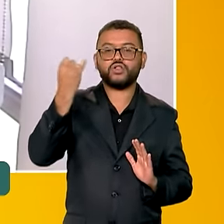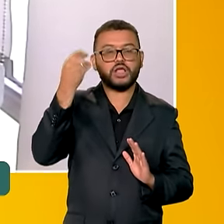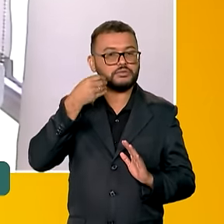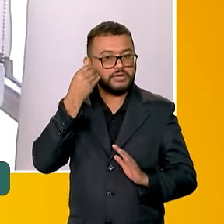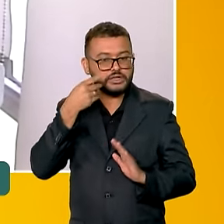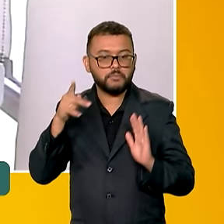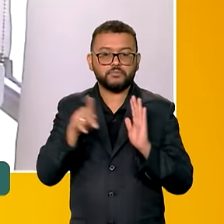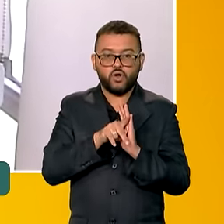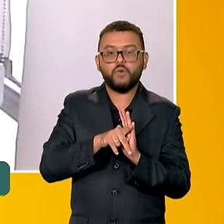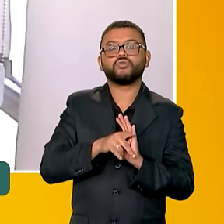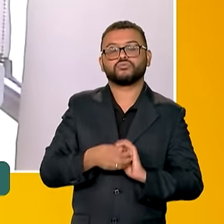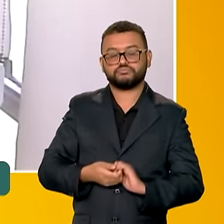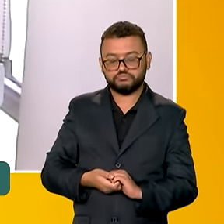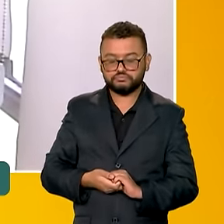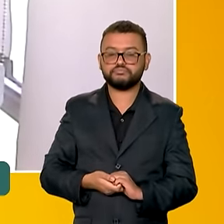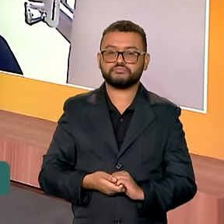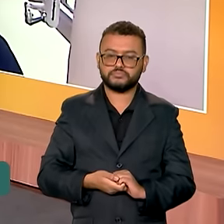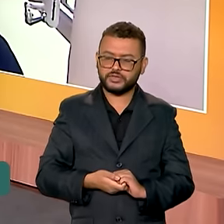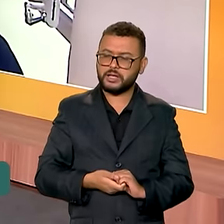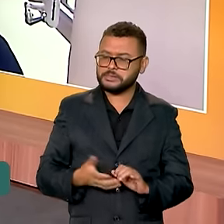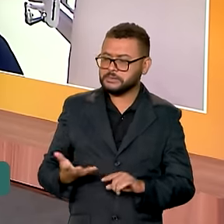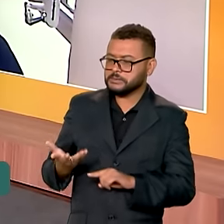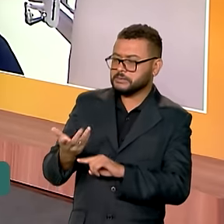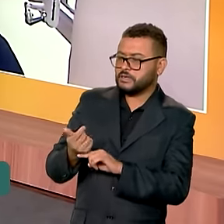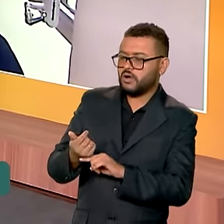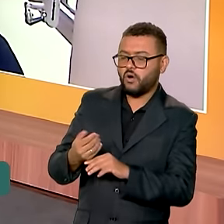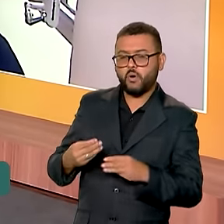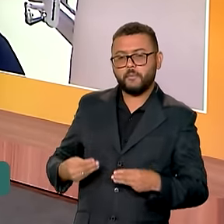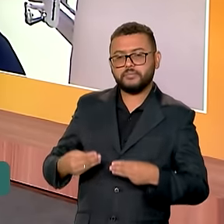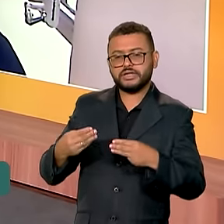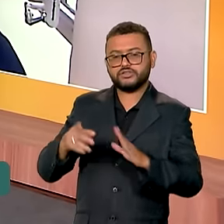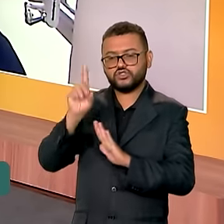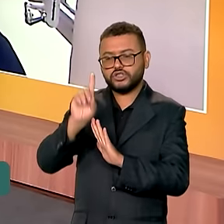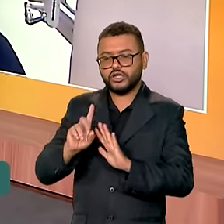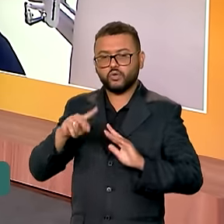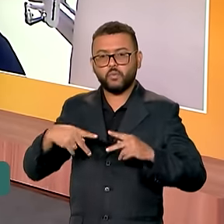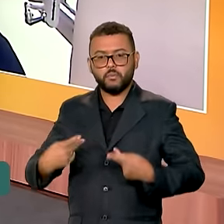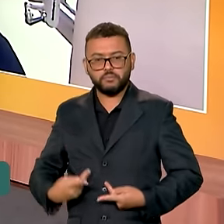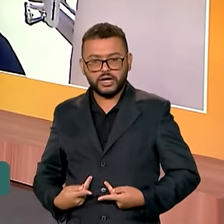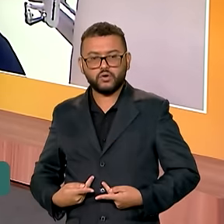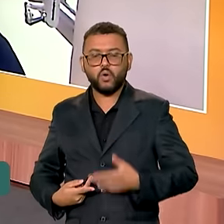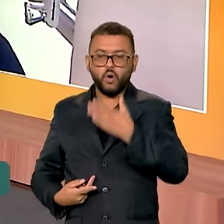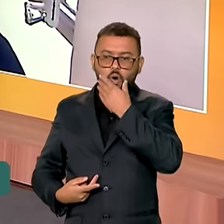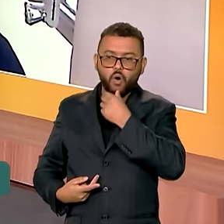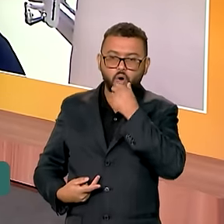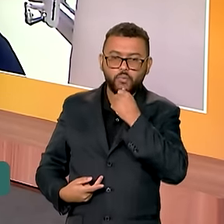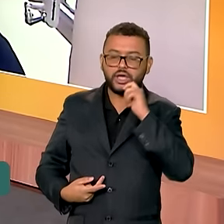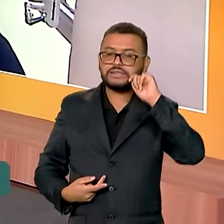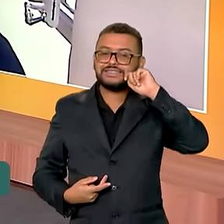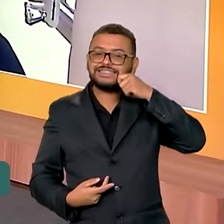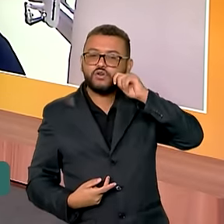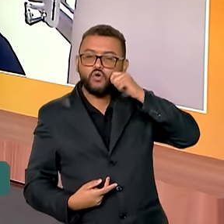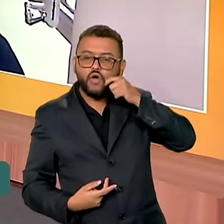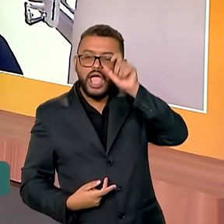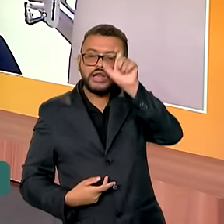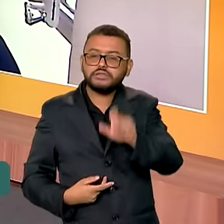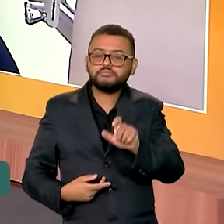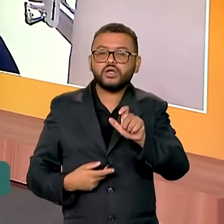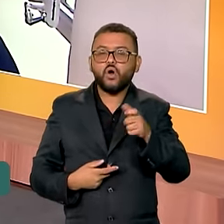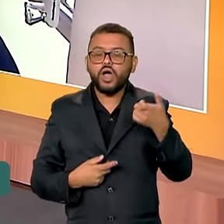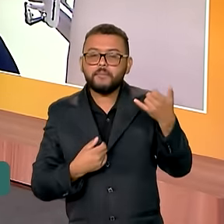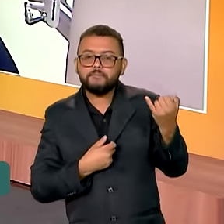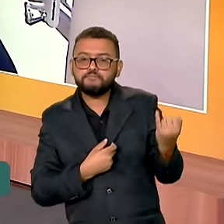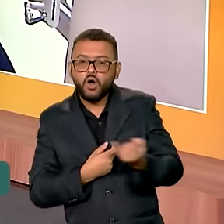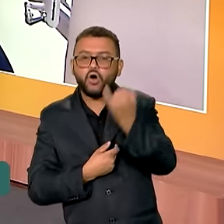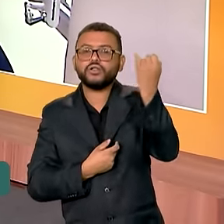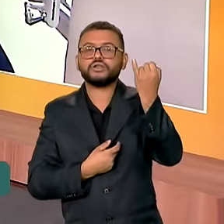experiência lá nesse encontro. Maravilha. E o ministro dos Direitos Humanos e Cidadania, o Silvio Almeida, ele fala muito da importância de